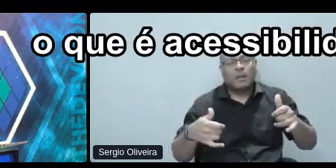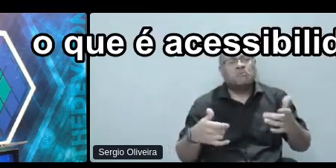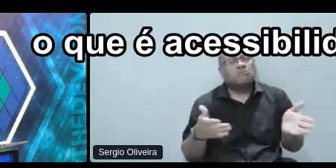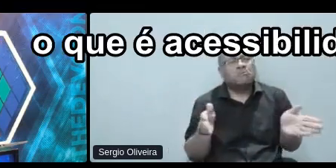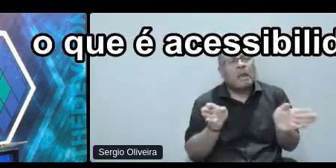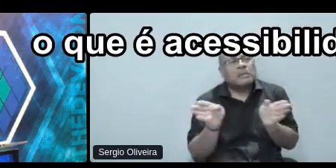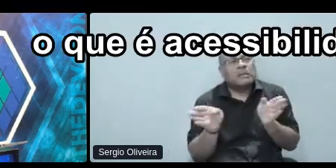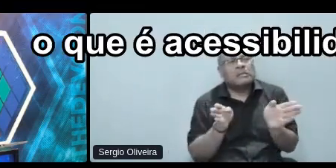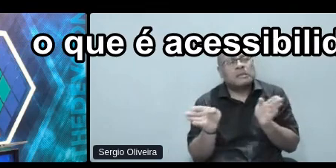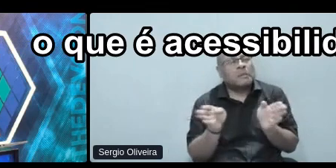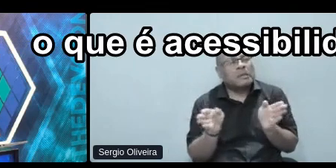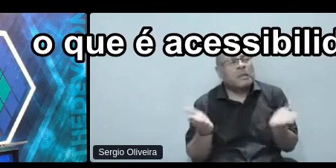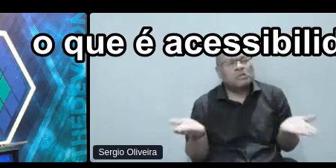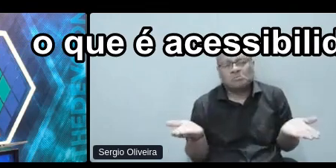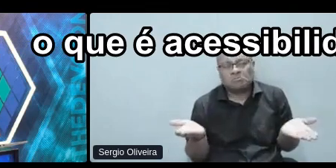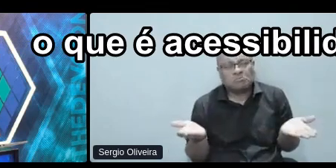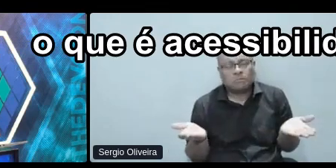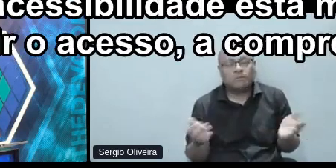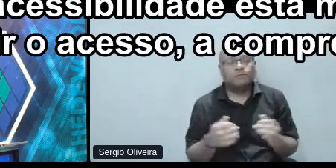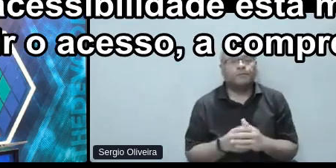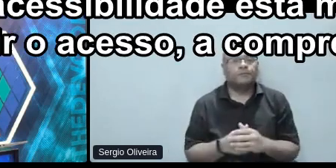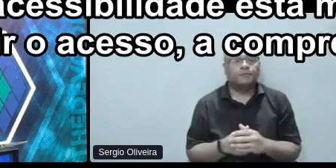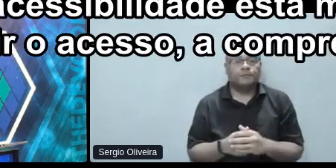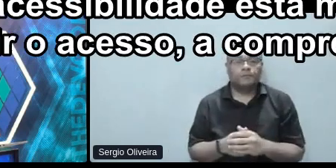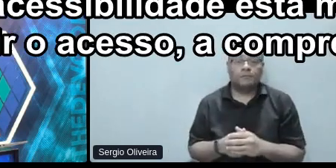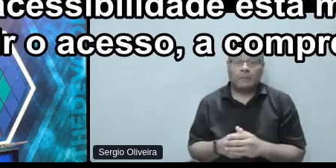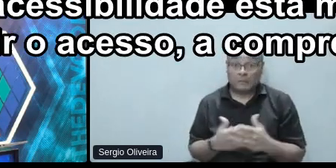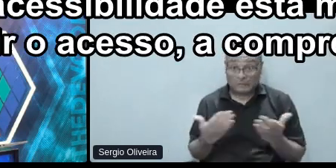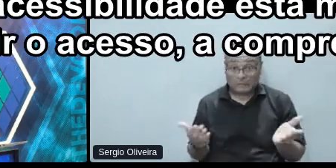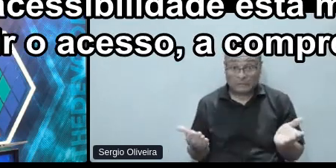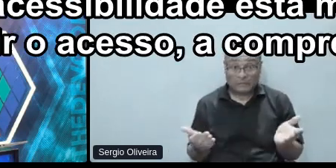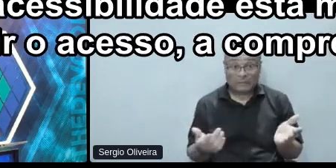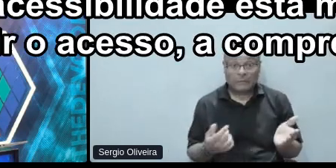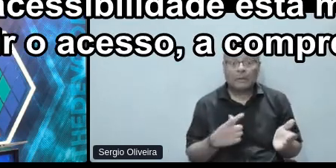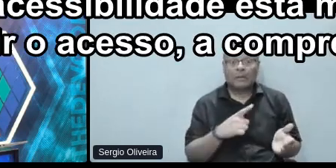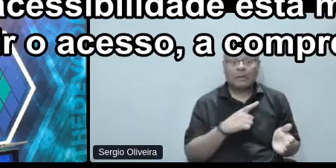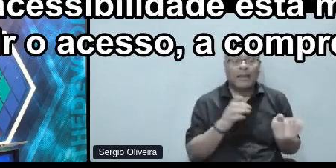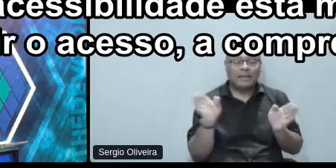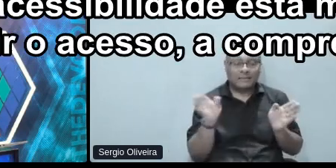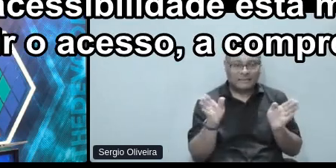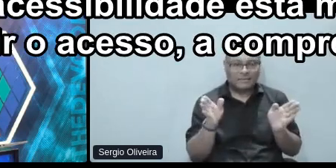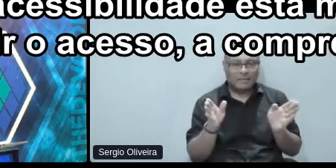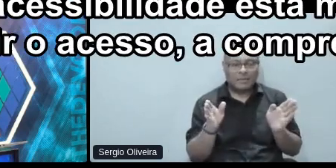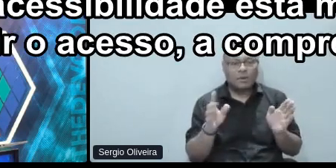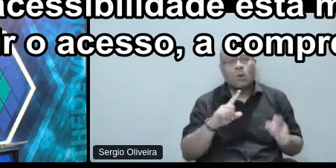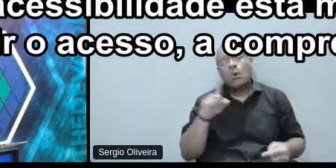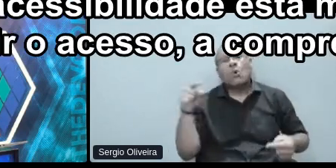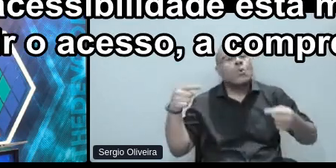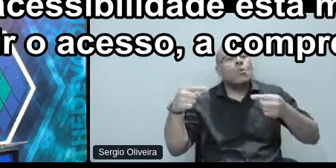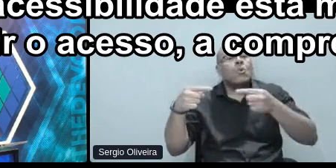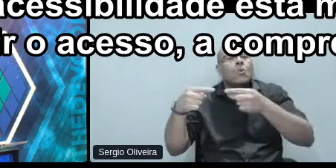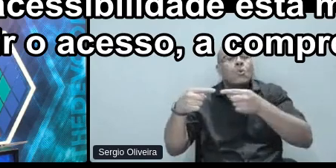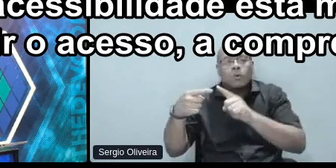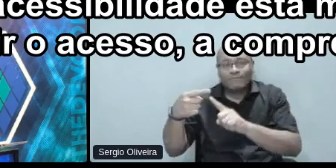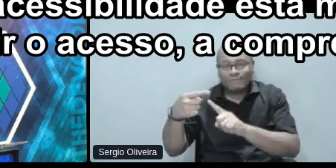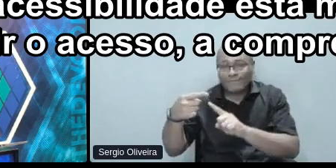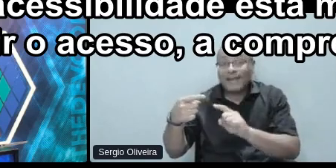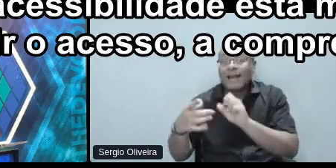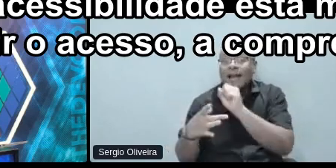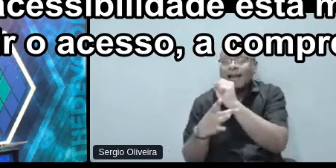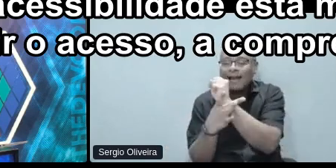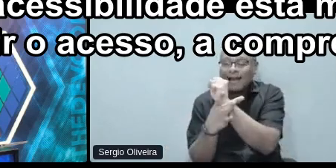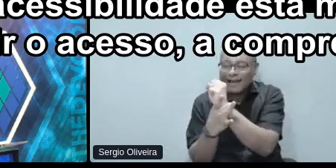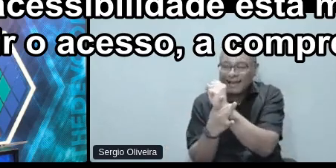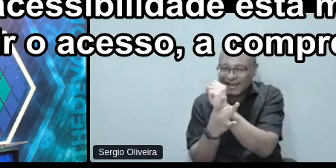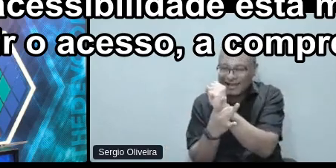é acessibilidade? E aí, acessibilidade está muito ligado a garantir, né,